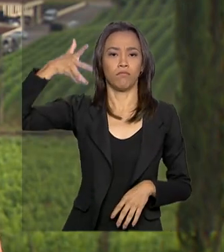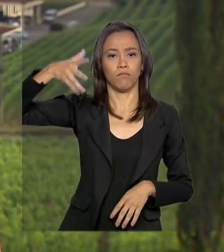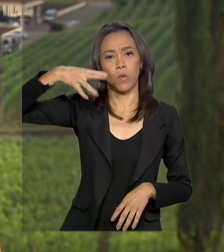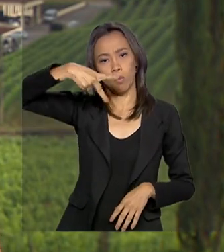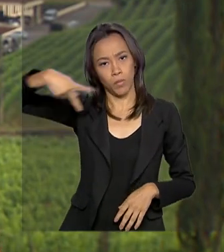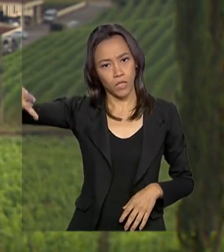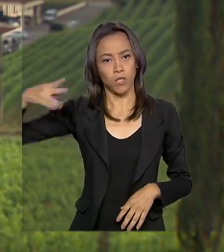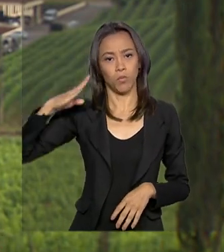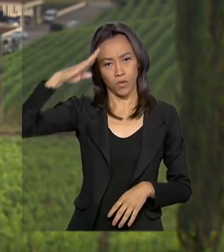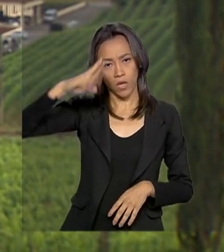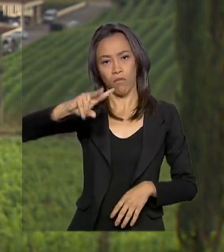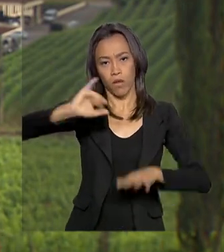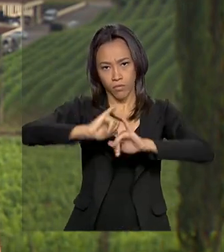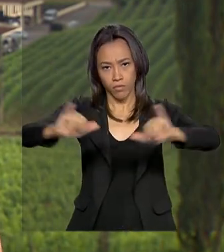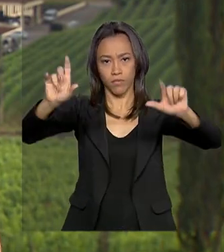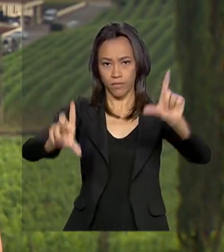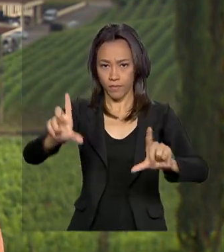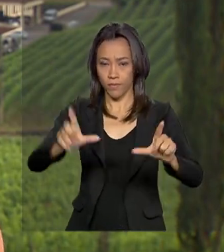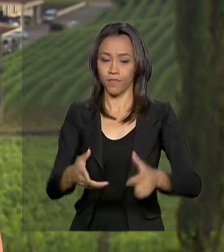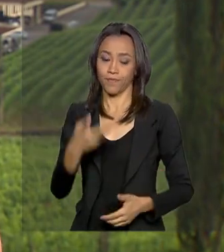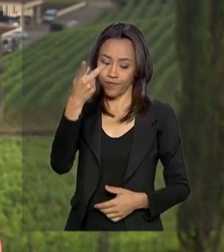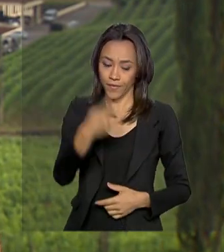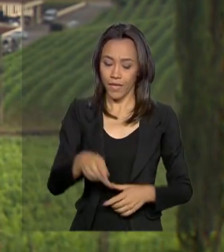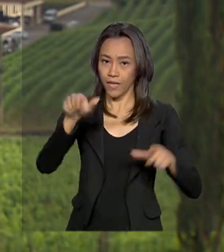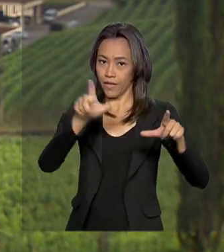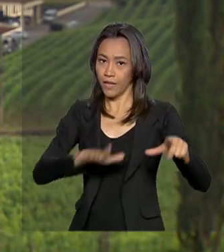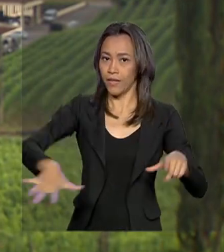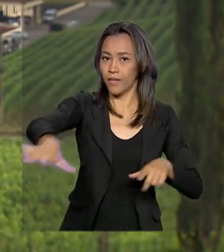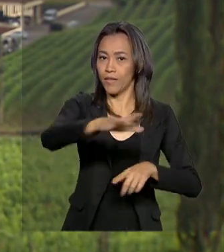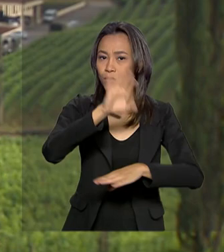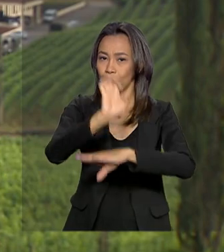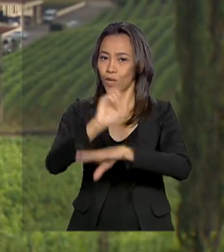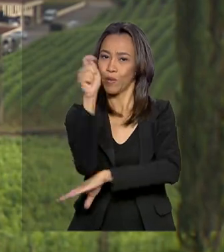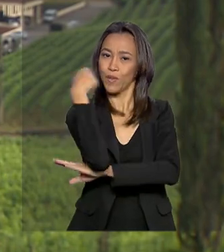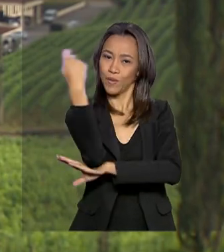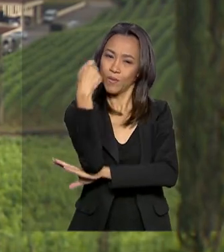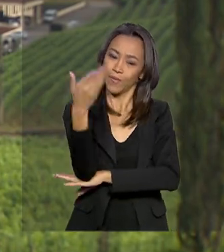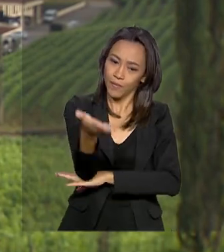presidente Jair Bolsonaro. De Bento Gonçalves, Rio Grande do Sul, Daniele Popov.